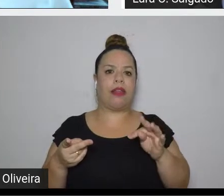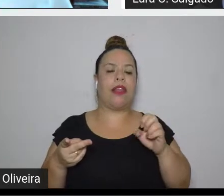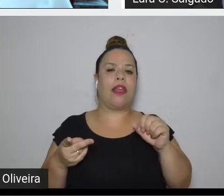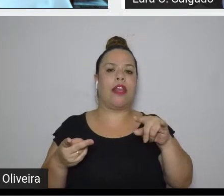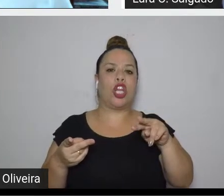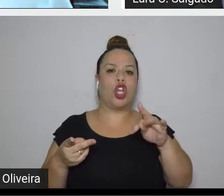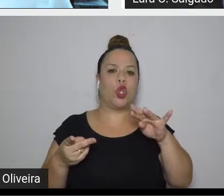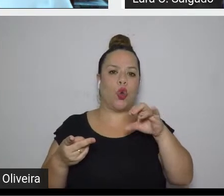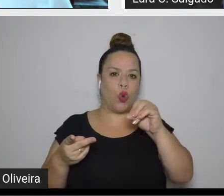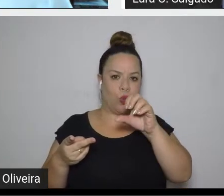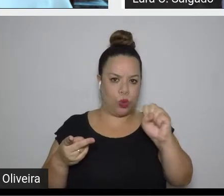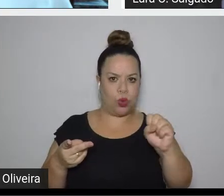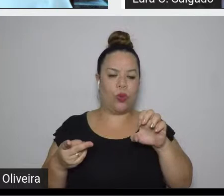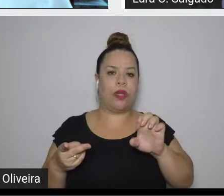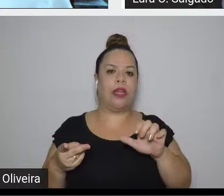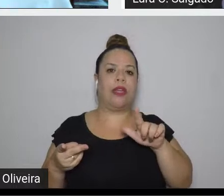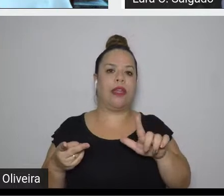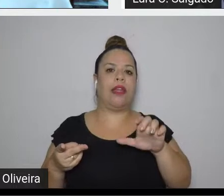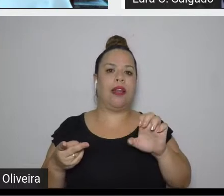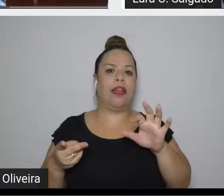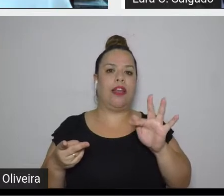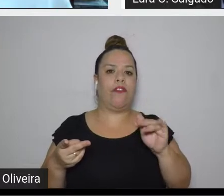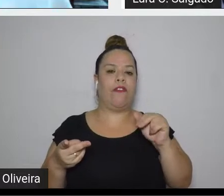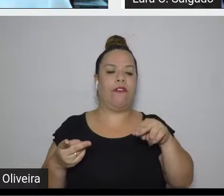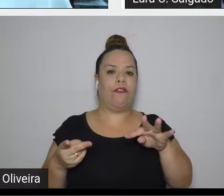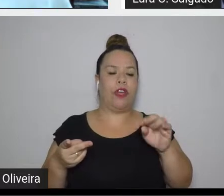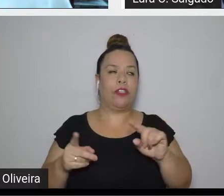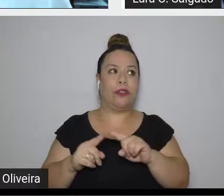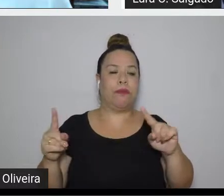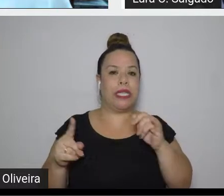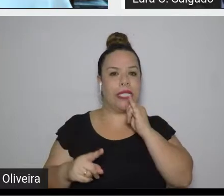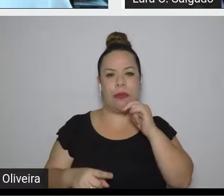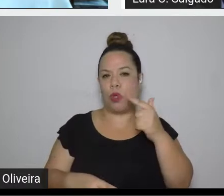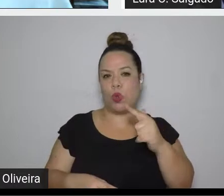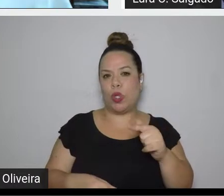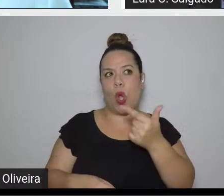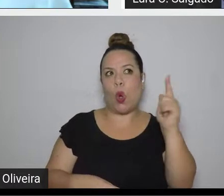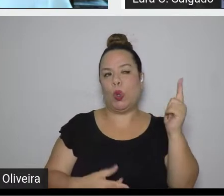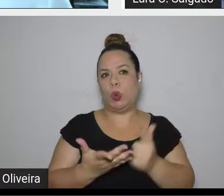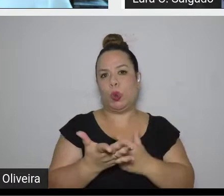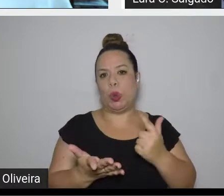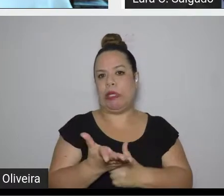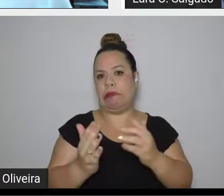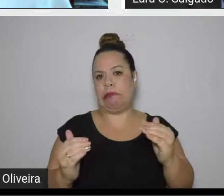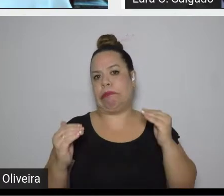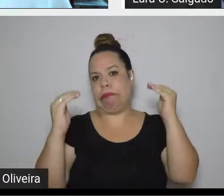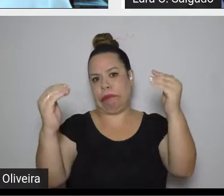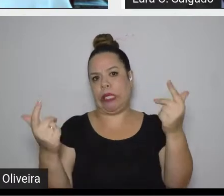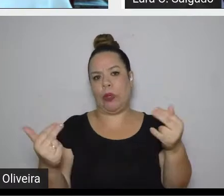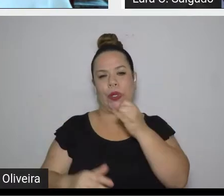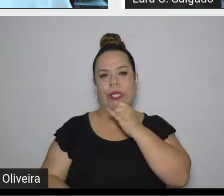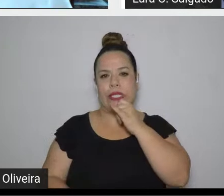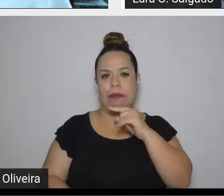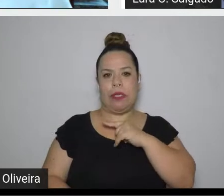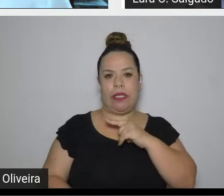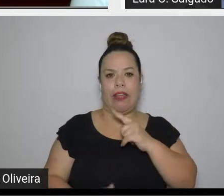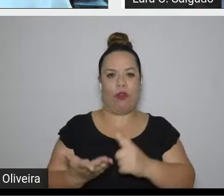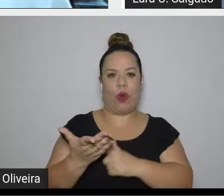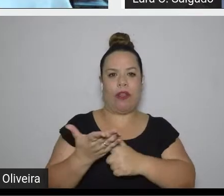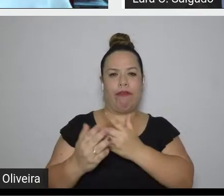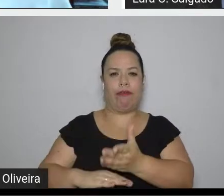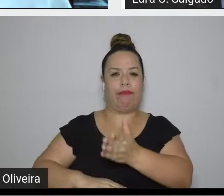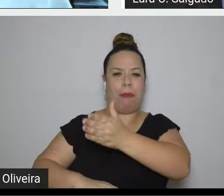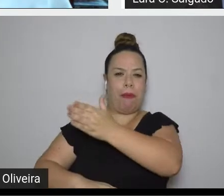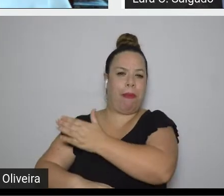tem mais nem o projeto grandioso daqueles píncaros de que eu falei, daqueles romances